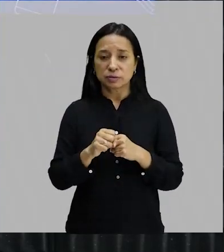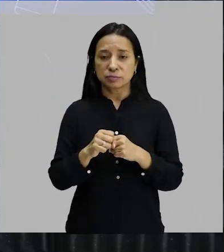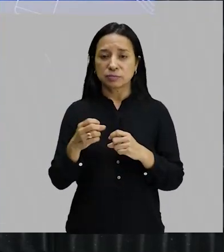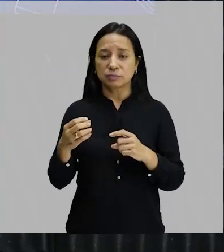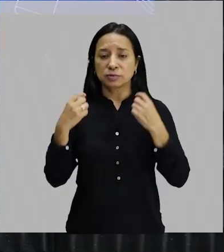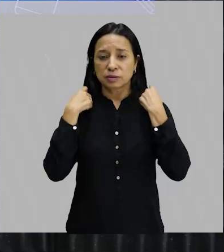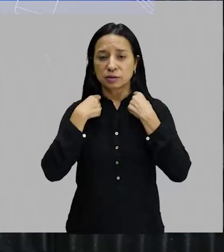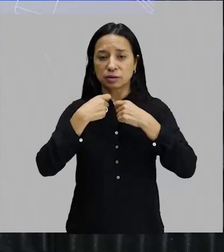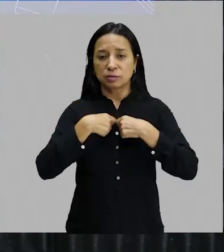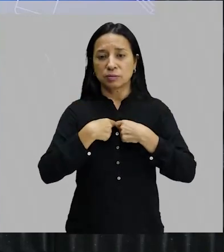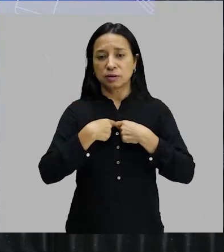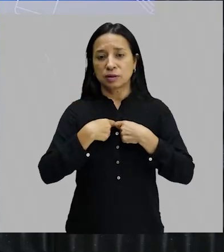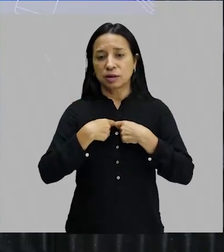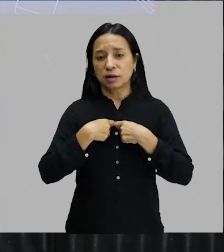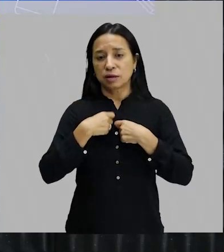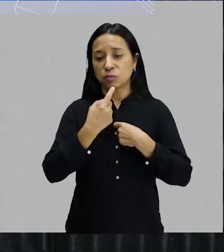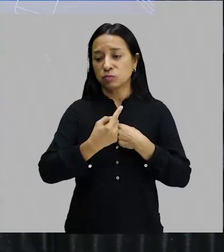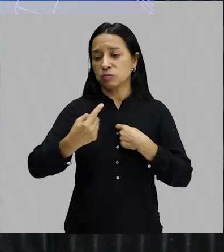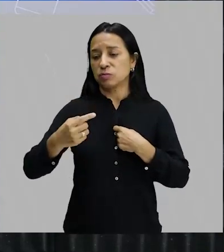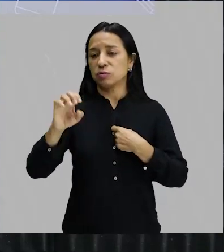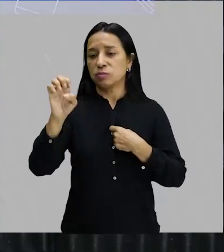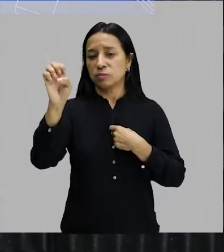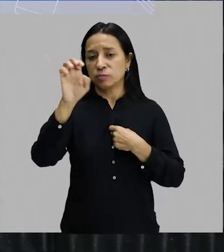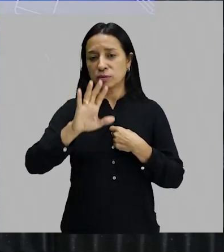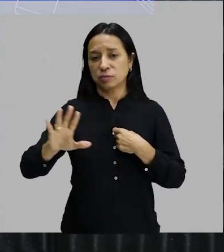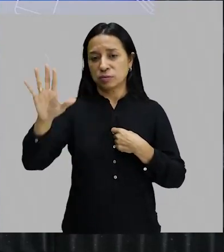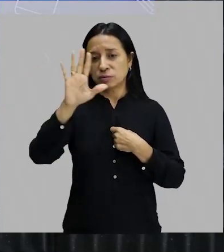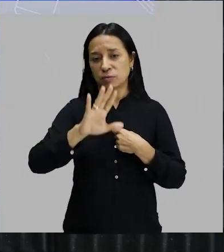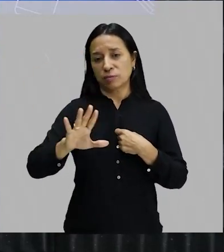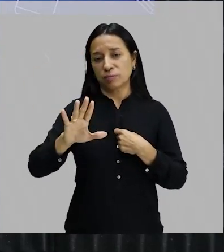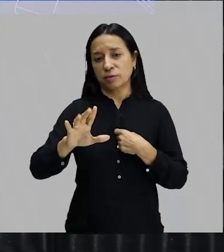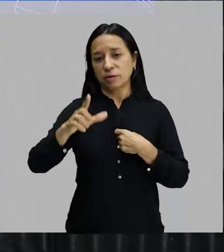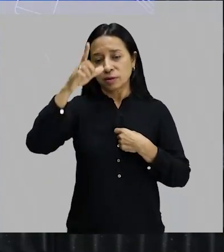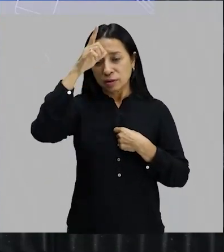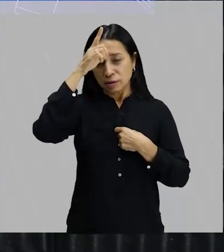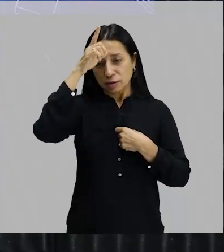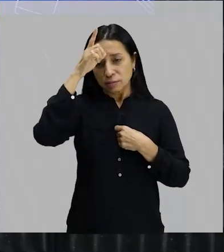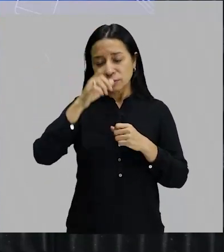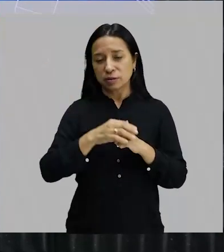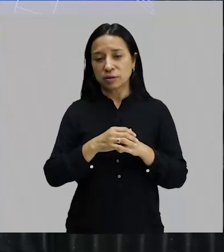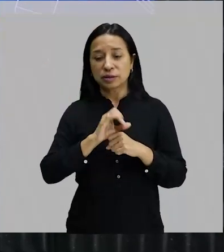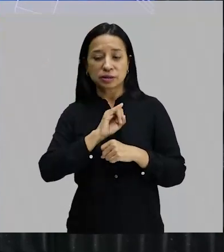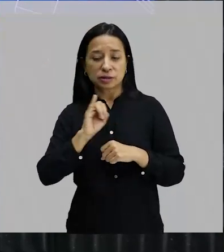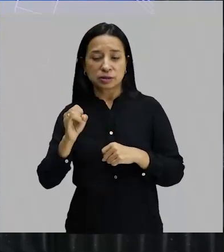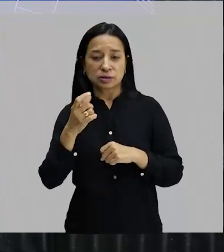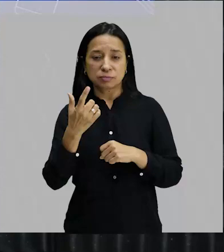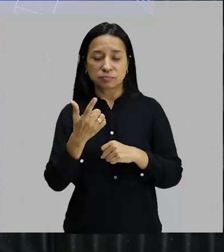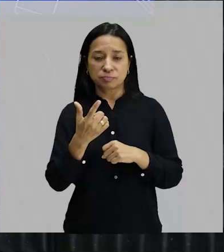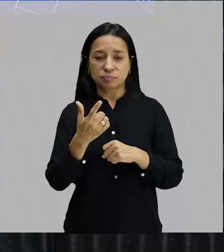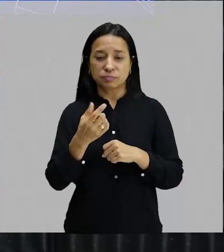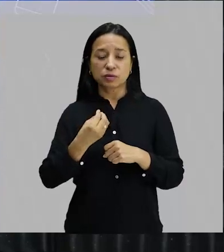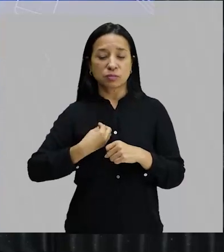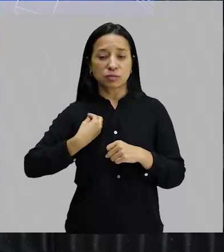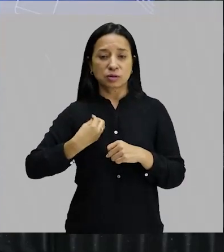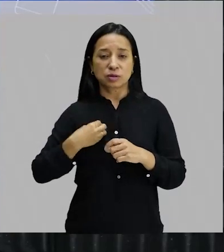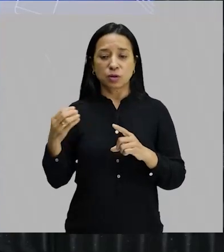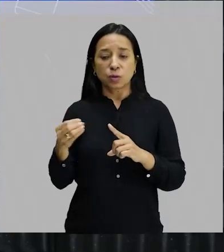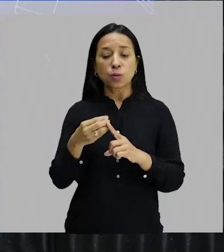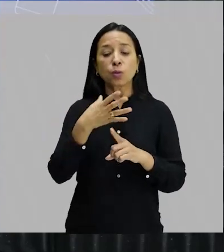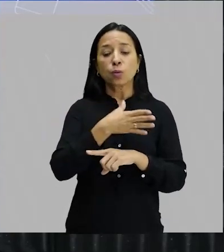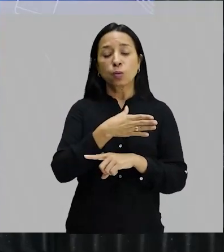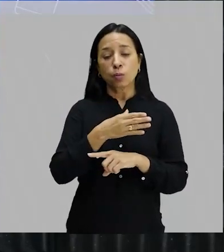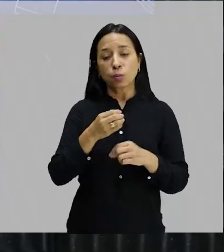Tarsila do Amaral estava na Europa, em particular na Alemanha. Se ela não esteve na Semana de Arte Moderna, como ela é considerada